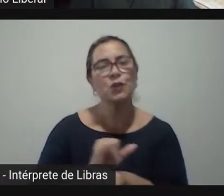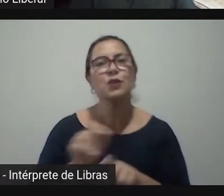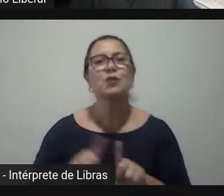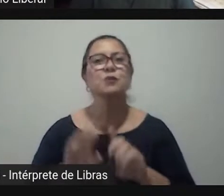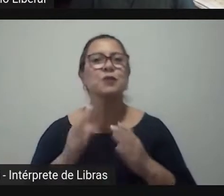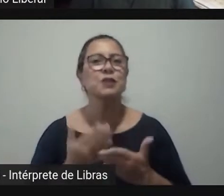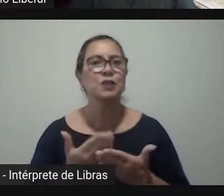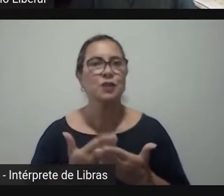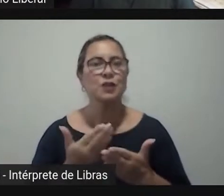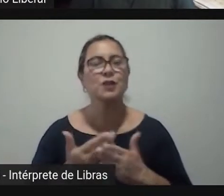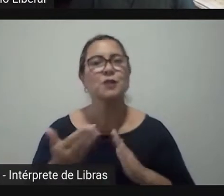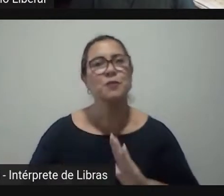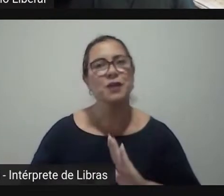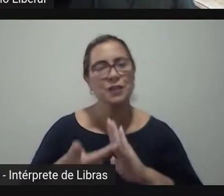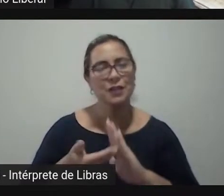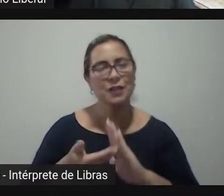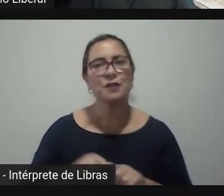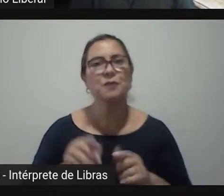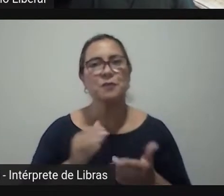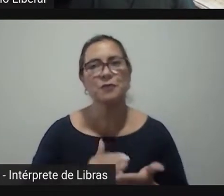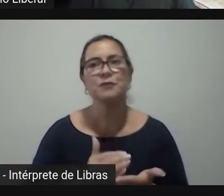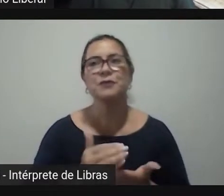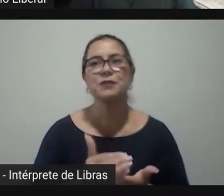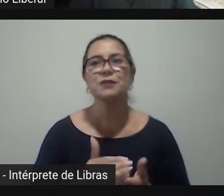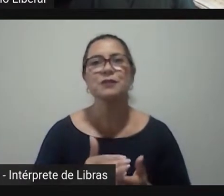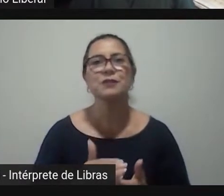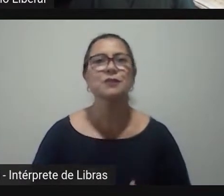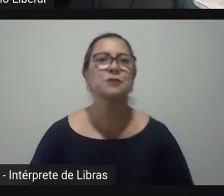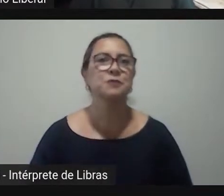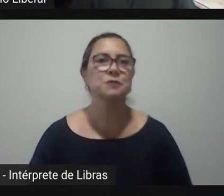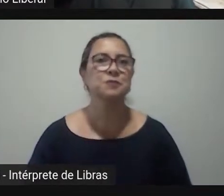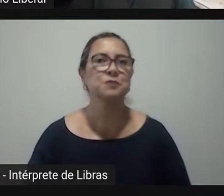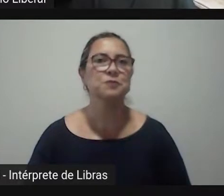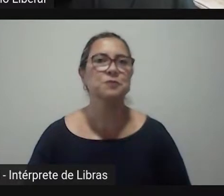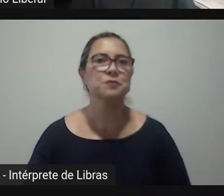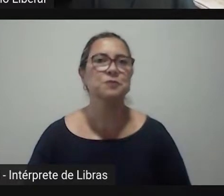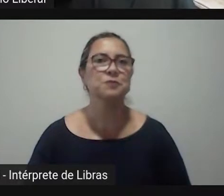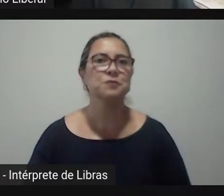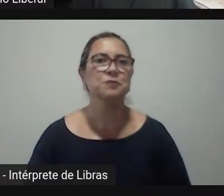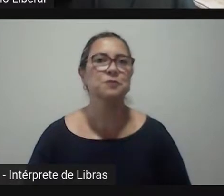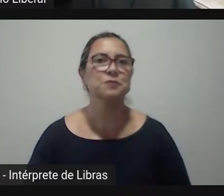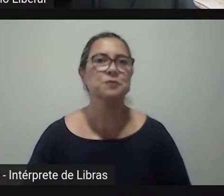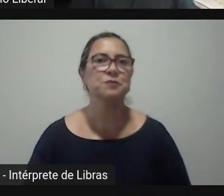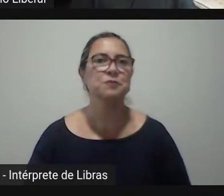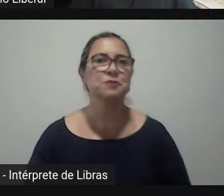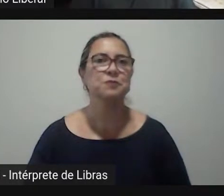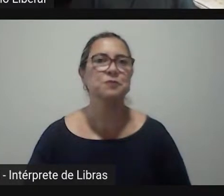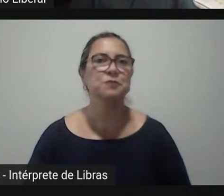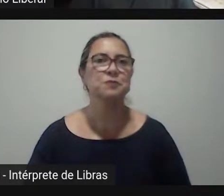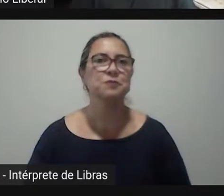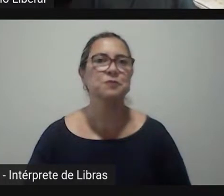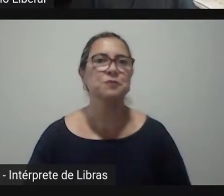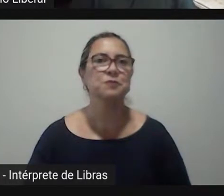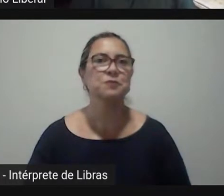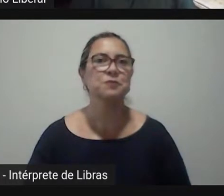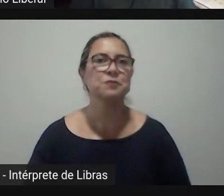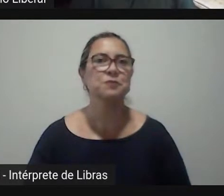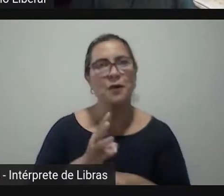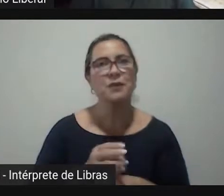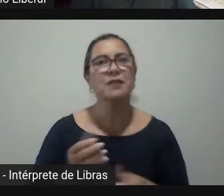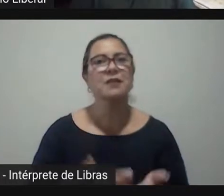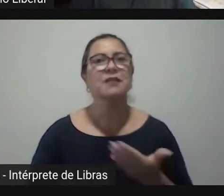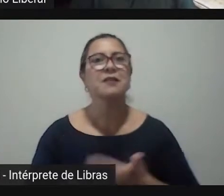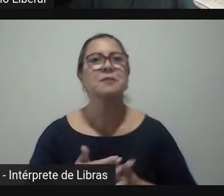que permanecerá disponível para visualizações futuras. Perguntas podem ser feitas pelo WhatsApp da Coordenação da Pós